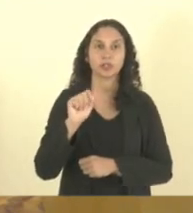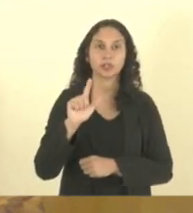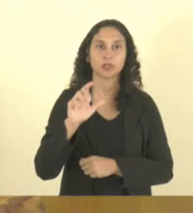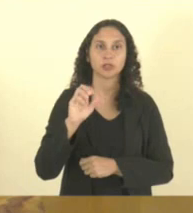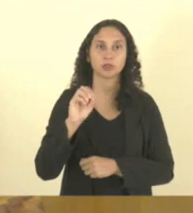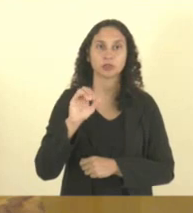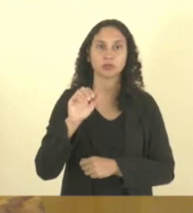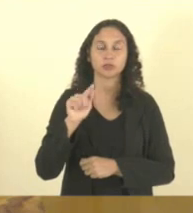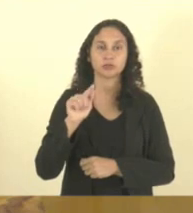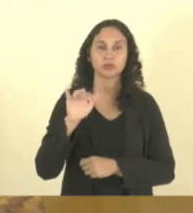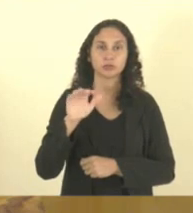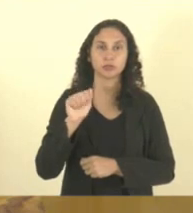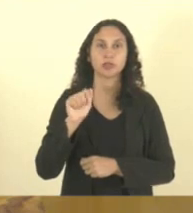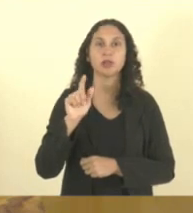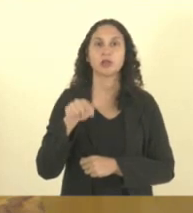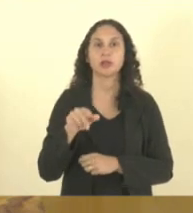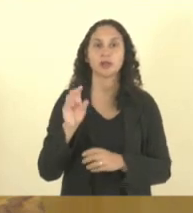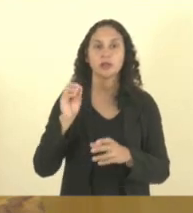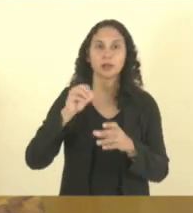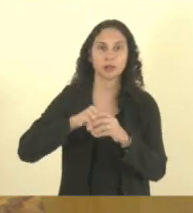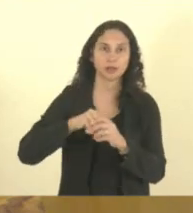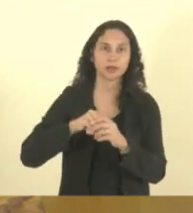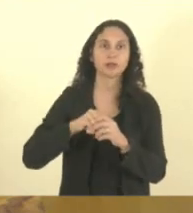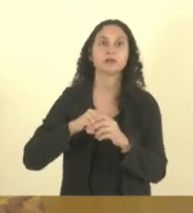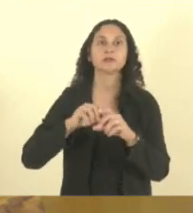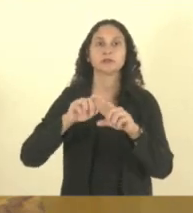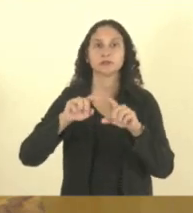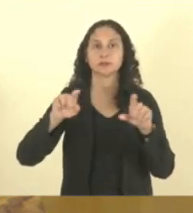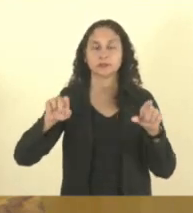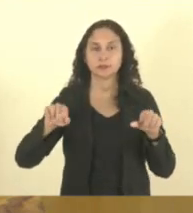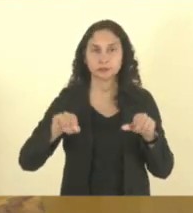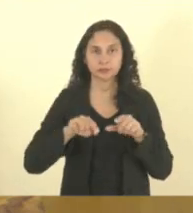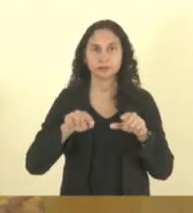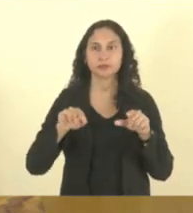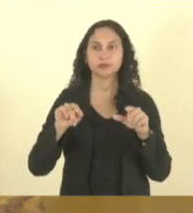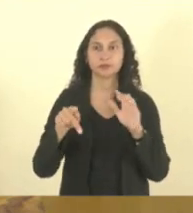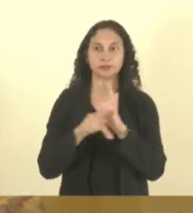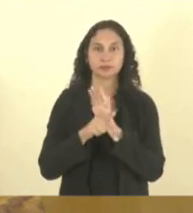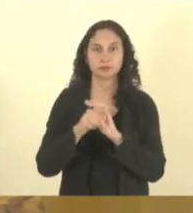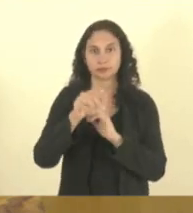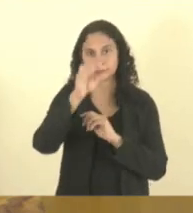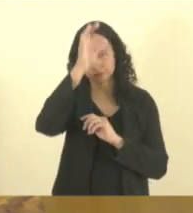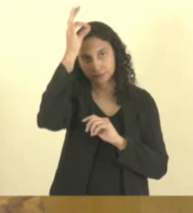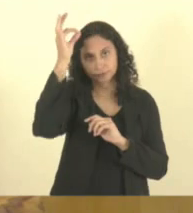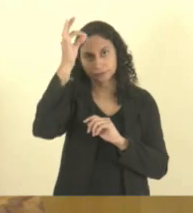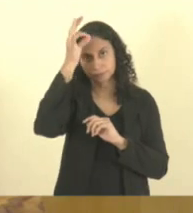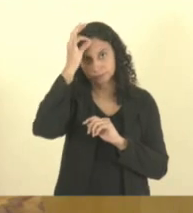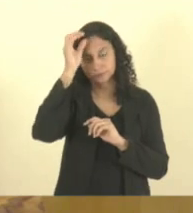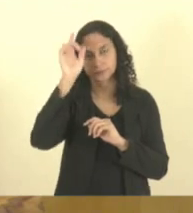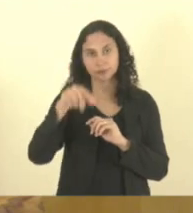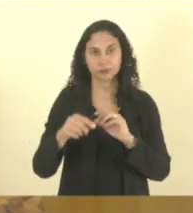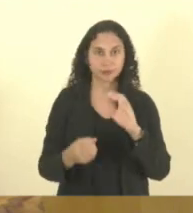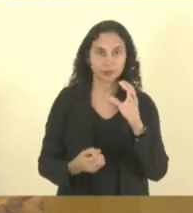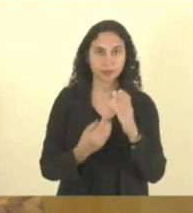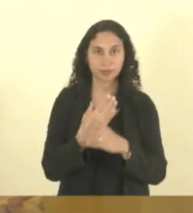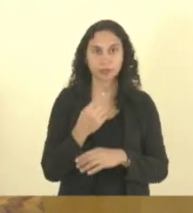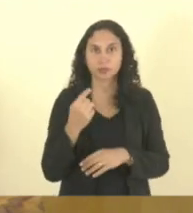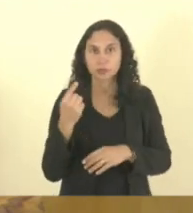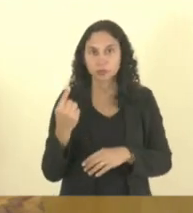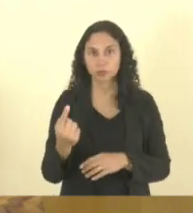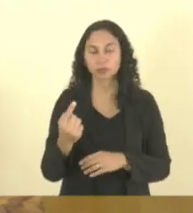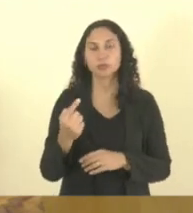órgão integrante da estrutura do Instituto Histórico Geográfico do Espírito Santo. Foi criado pela Resolução nº 1 de